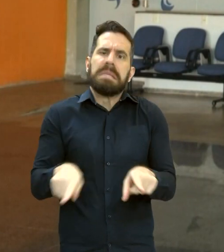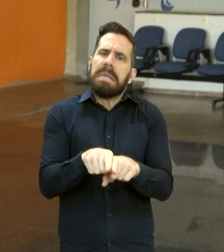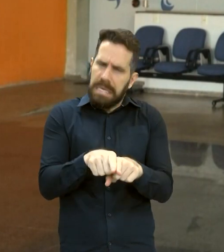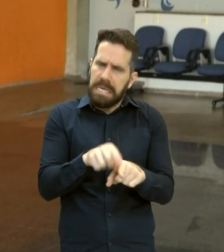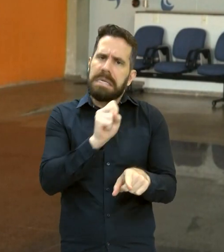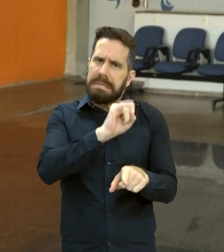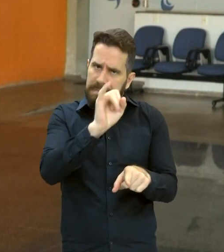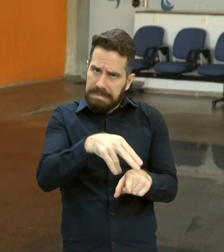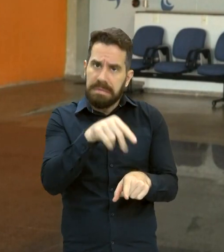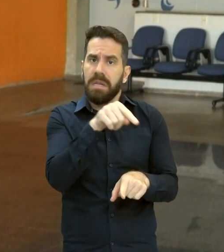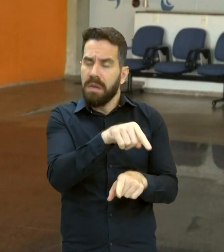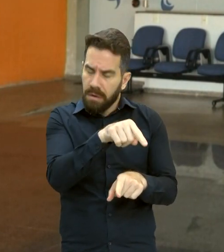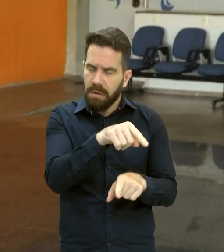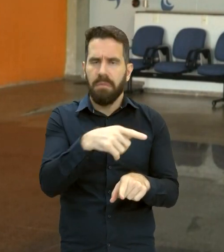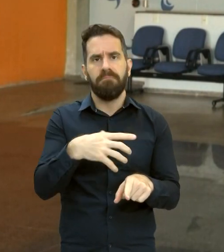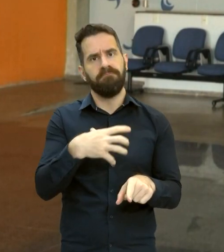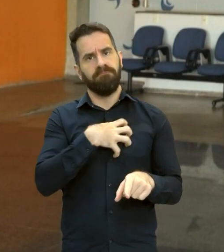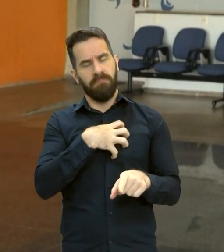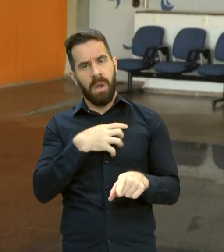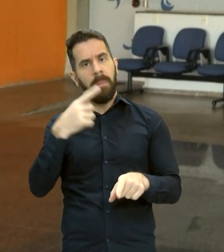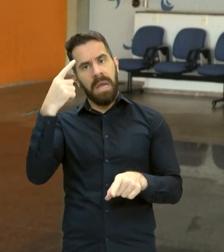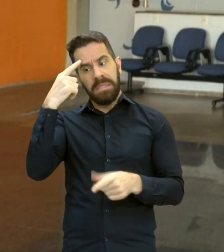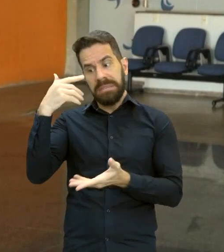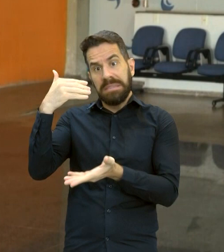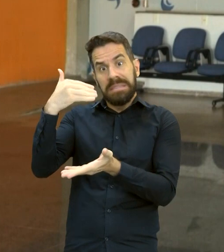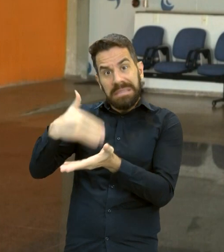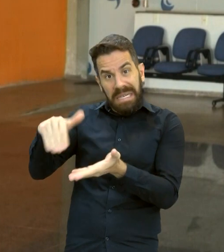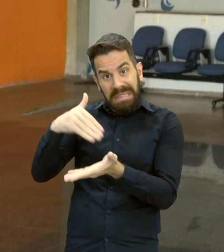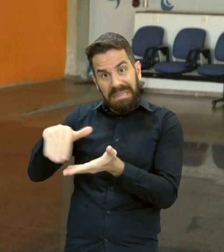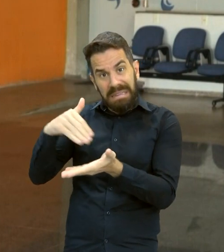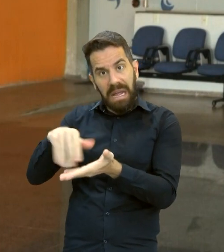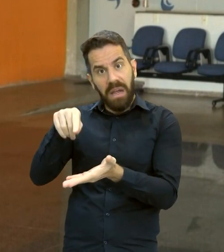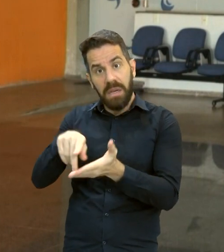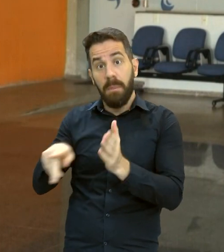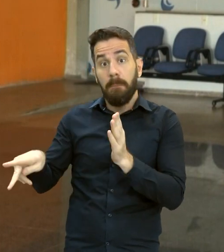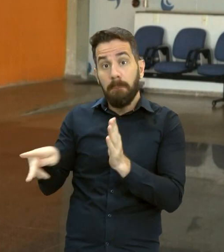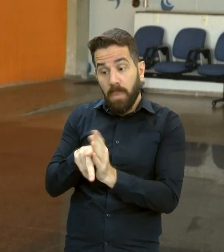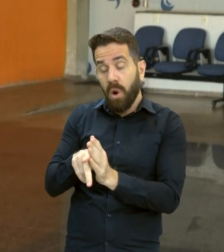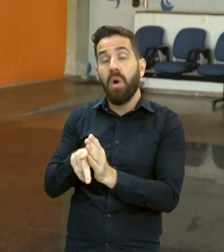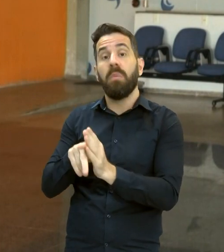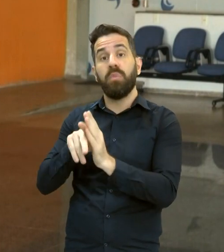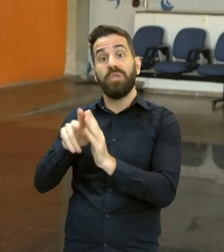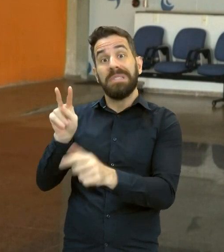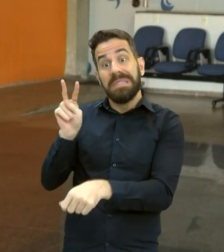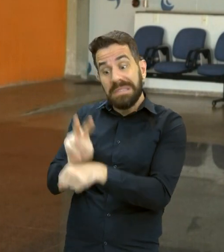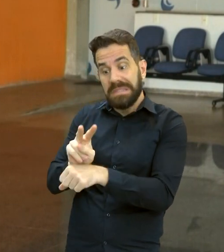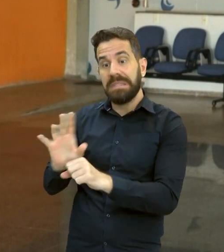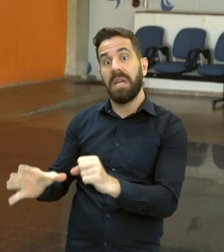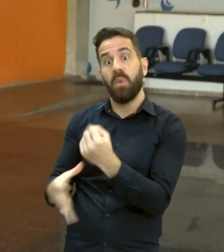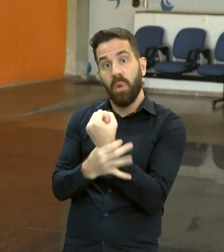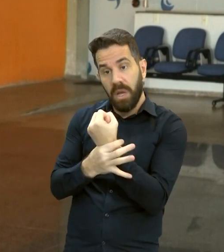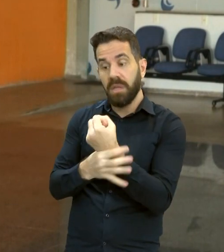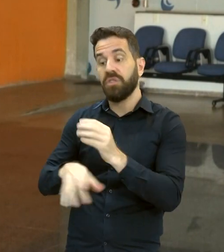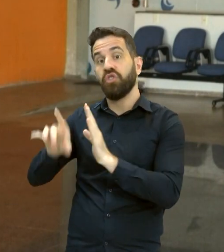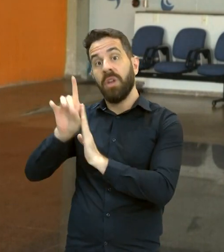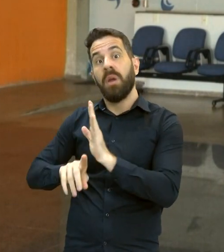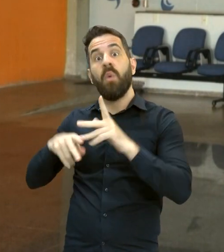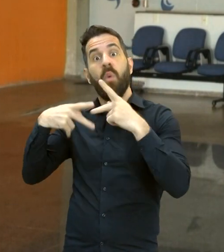Secretaria de Segurança, de promoção da segurança e direitos humanos, absolutamente ficaria